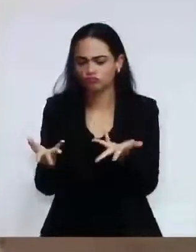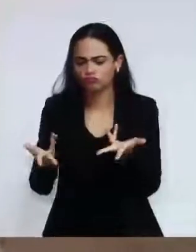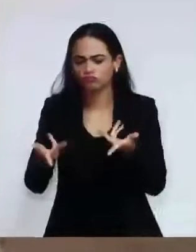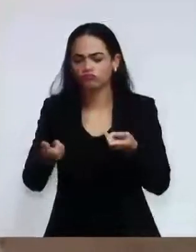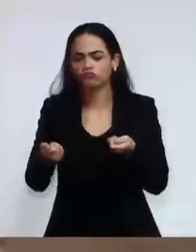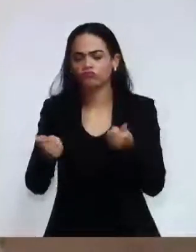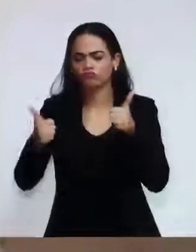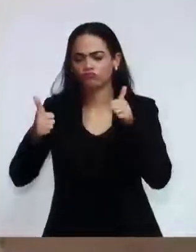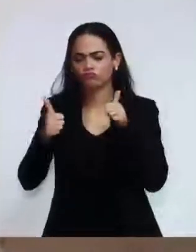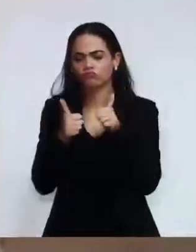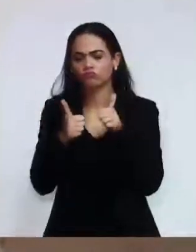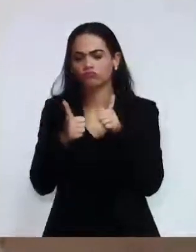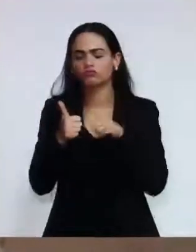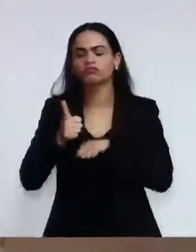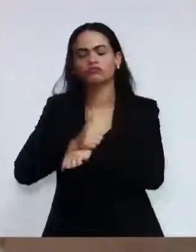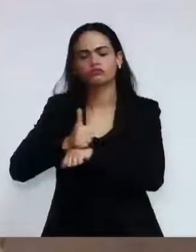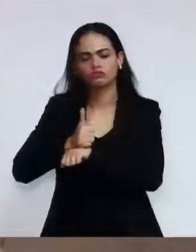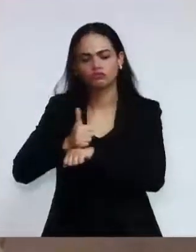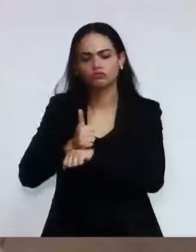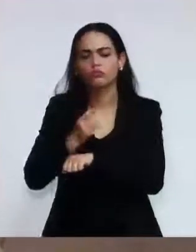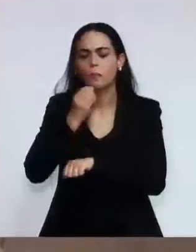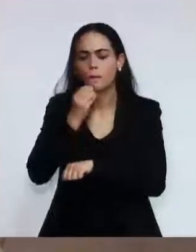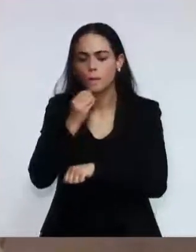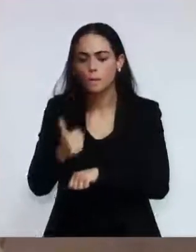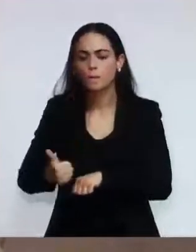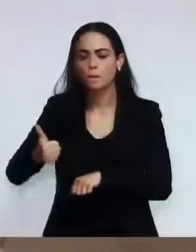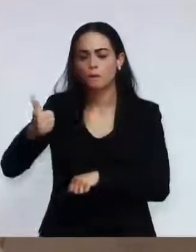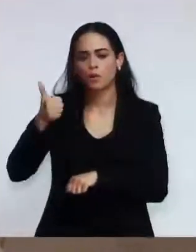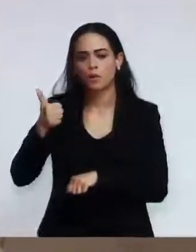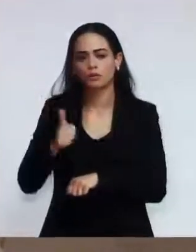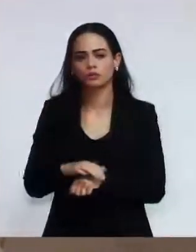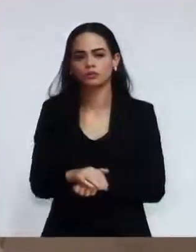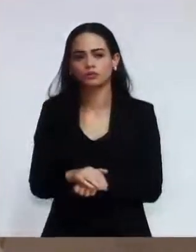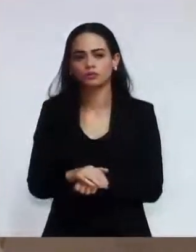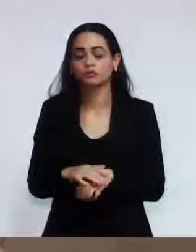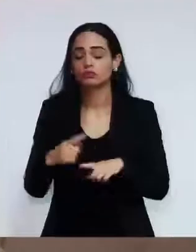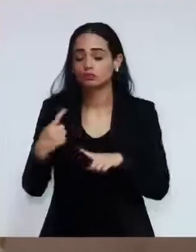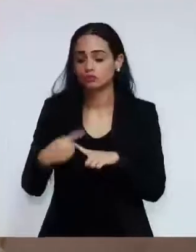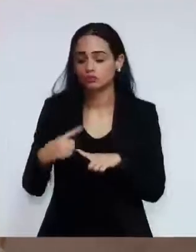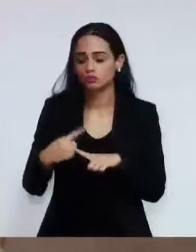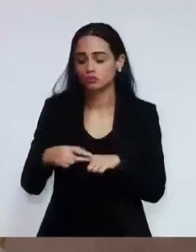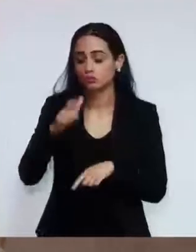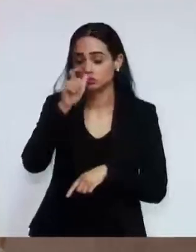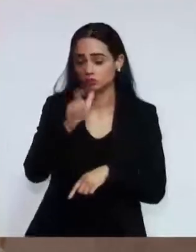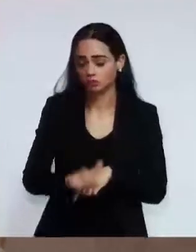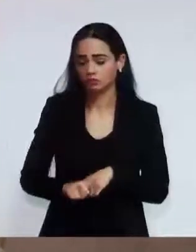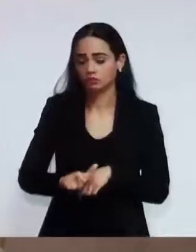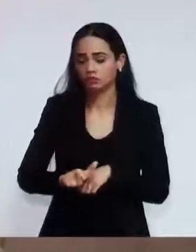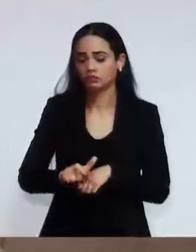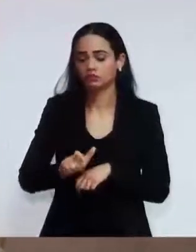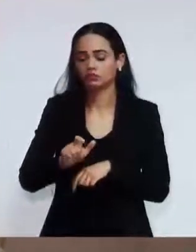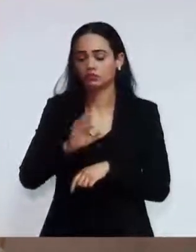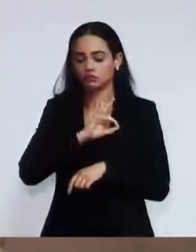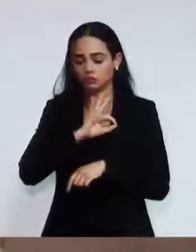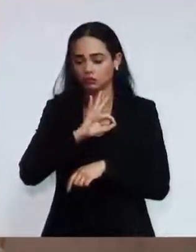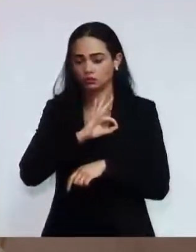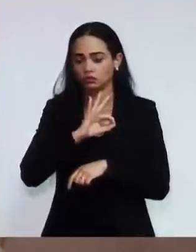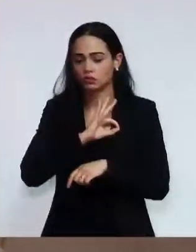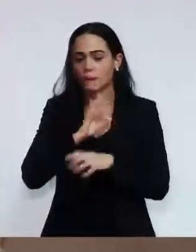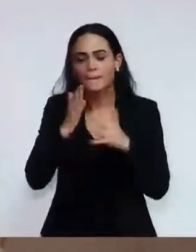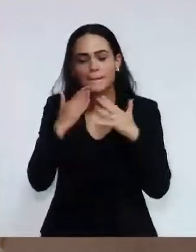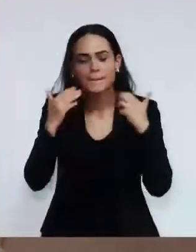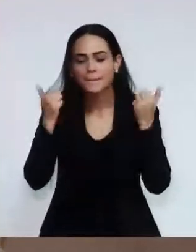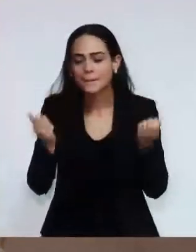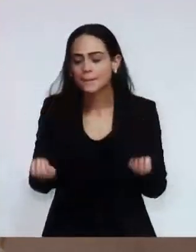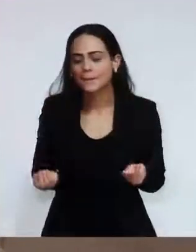profissionais valorizados. Porque um profissional valorizado, ele oferece muito mais à sociedade, oferece